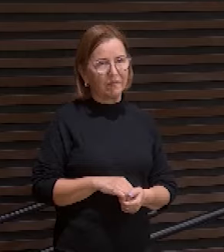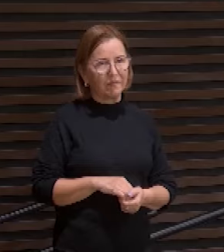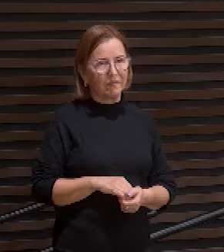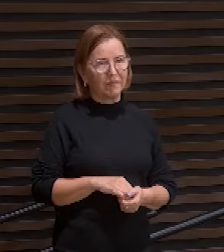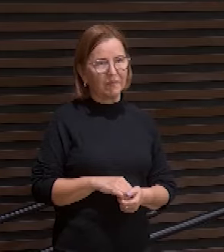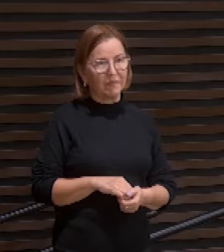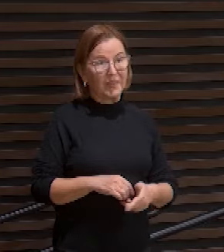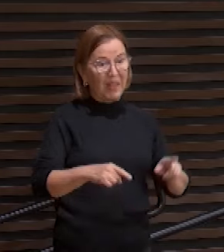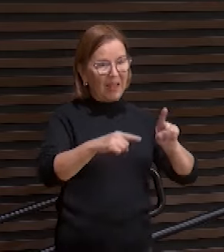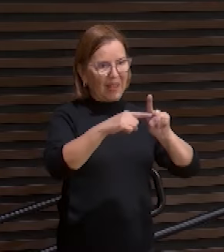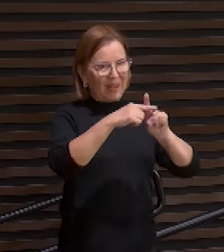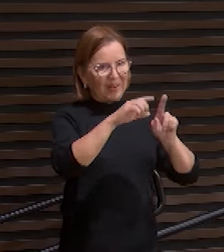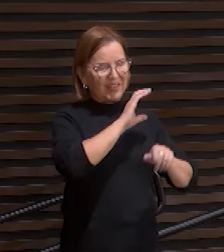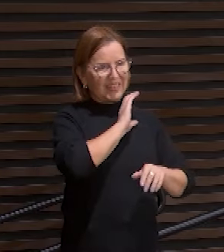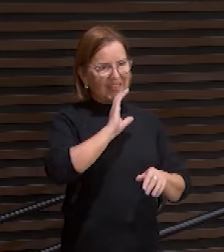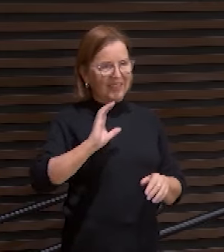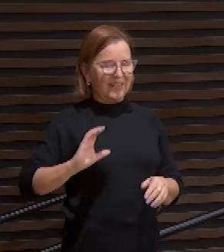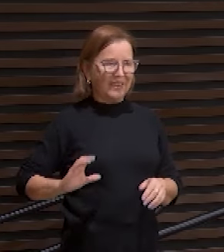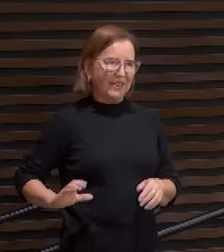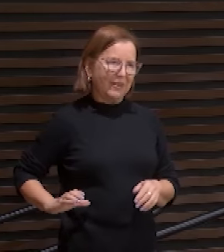a cruz de Cristo queridos